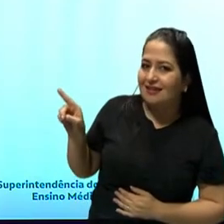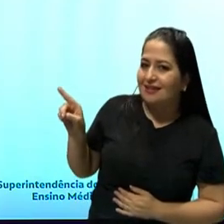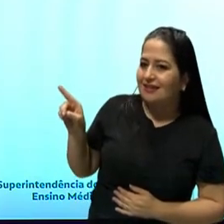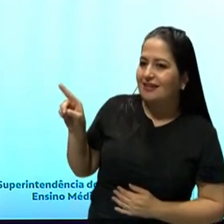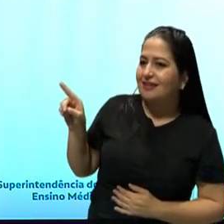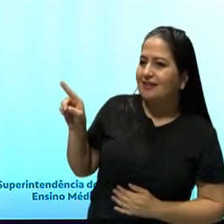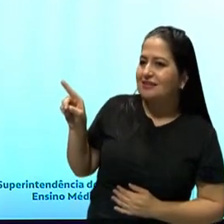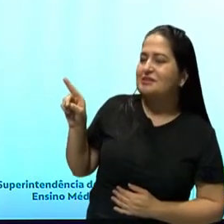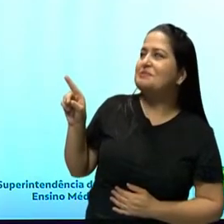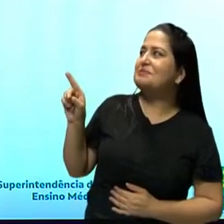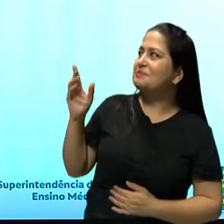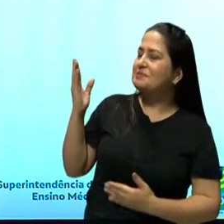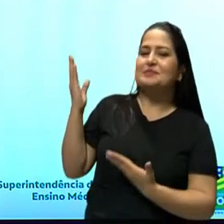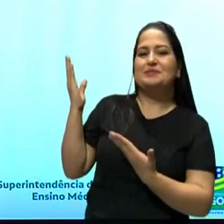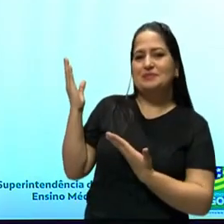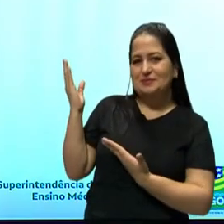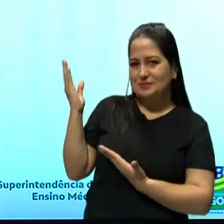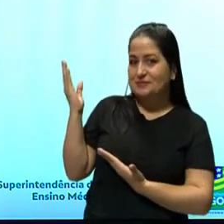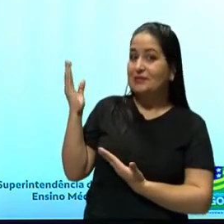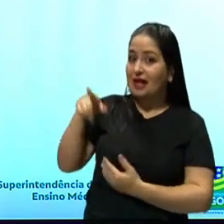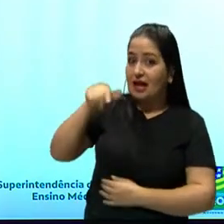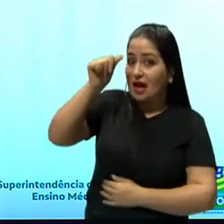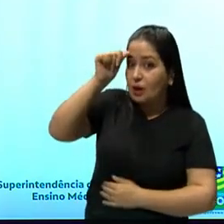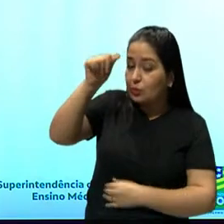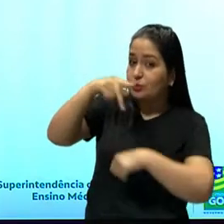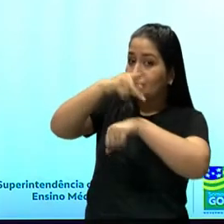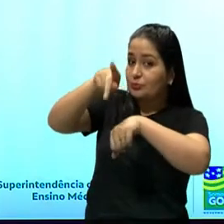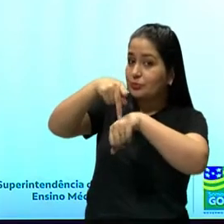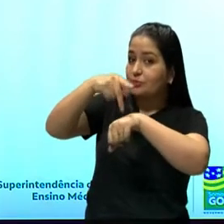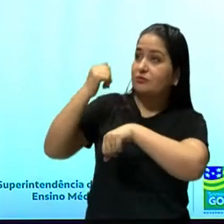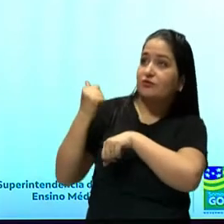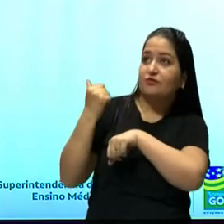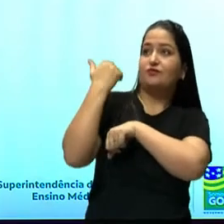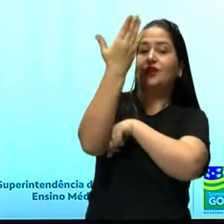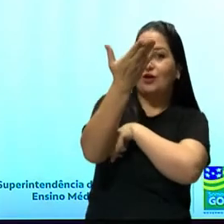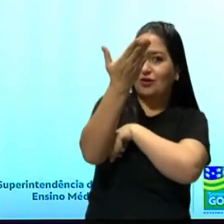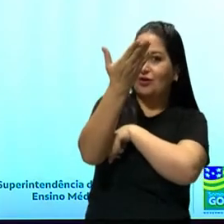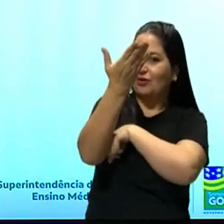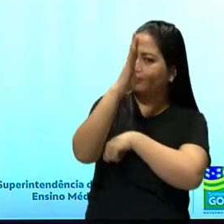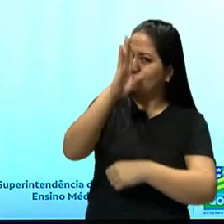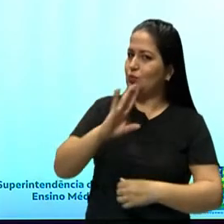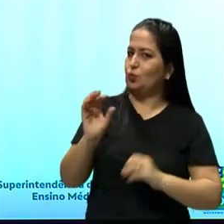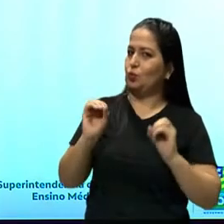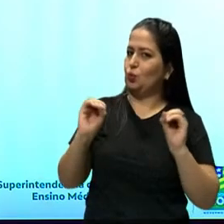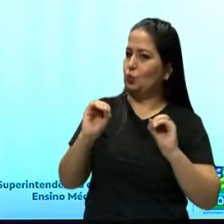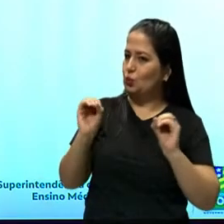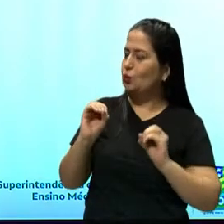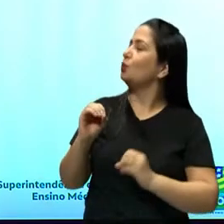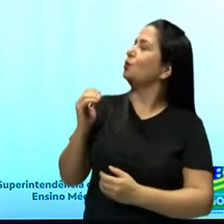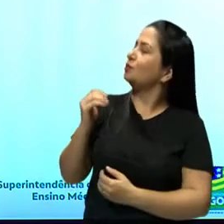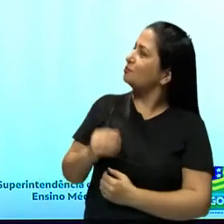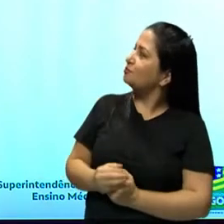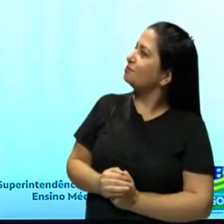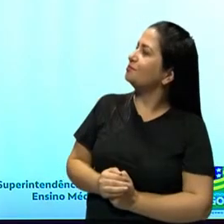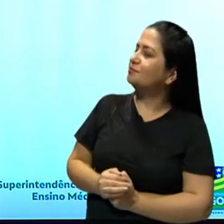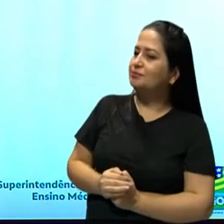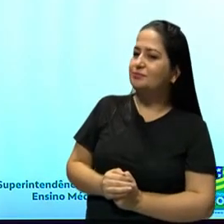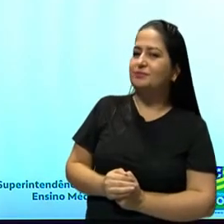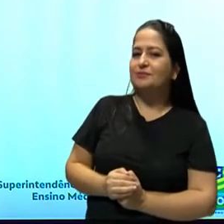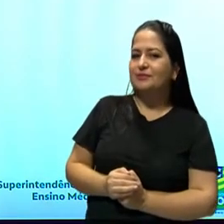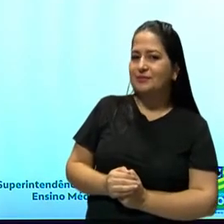Dickens, Tolstoi, Dostoyevsky, Gogol, Flaubert, que é o marco inicial, Essa de